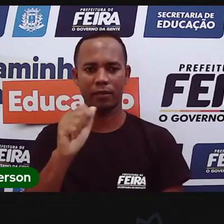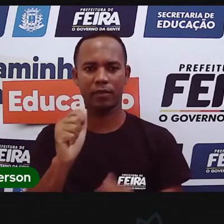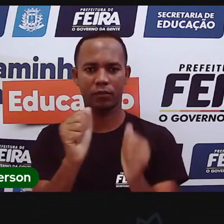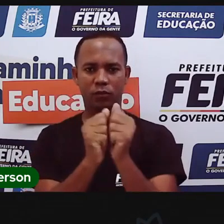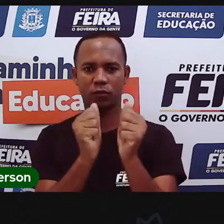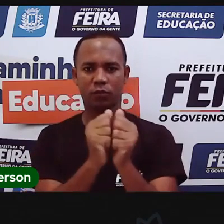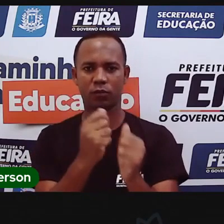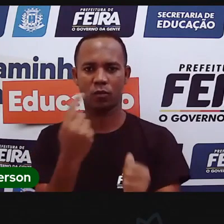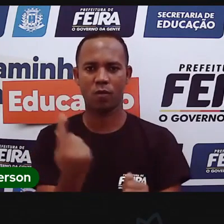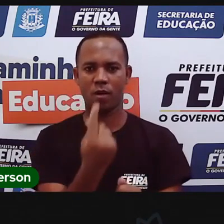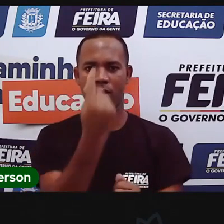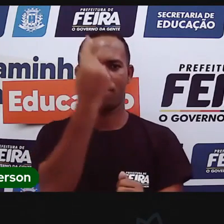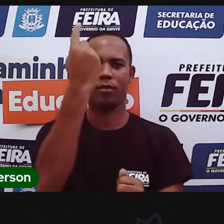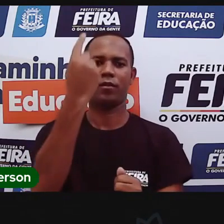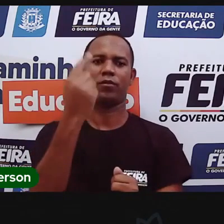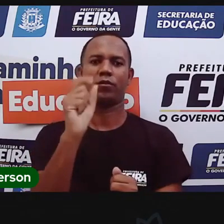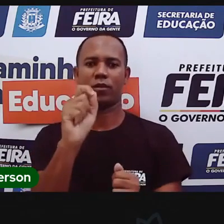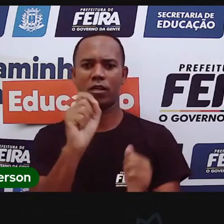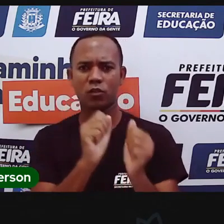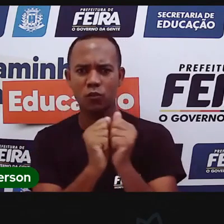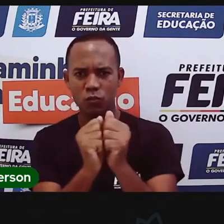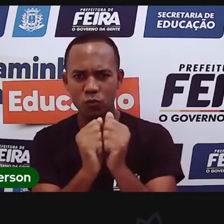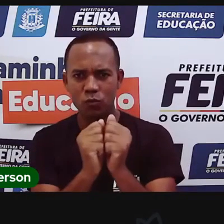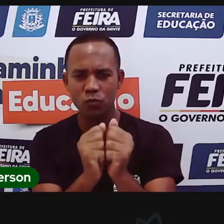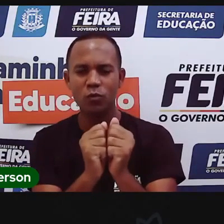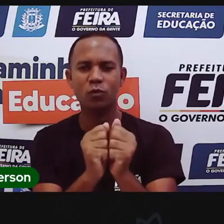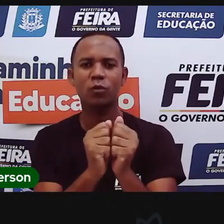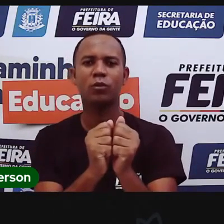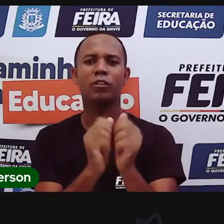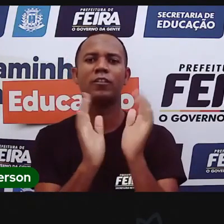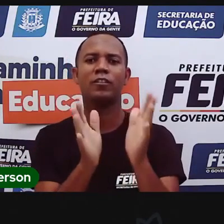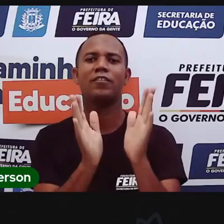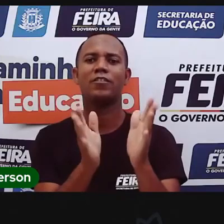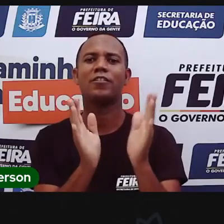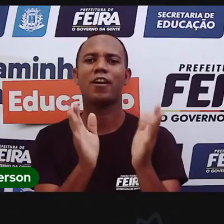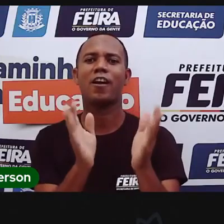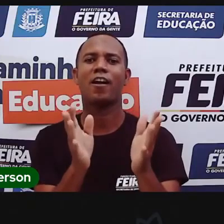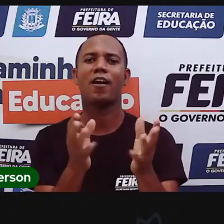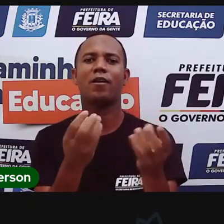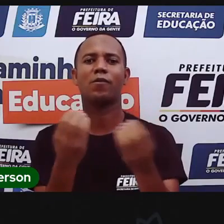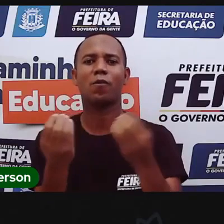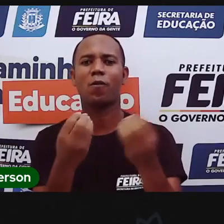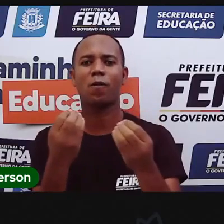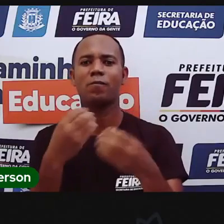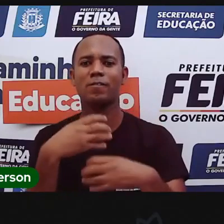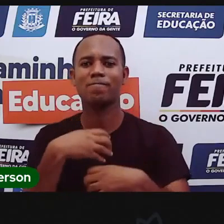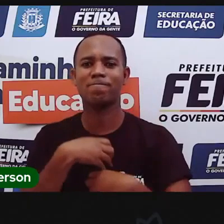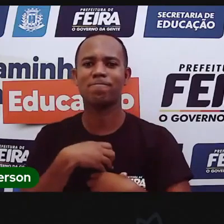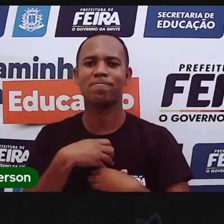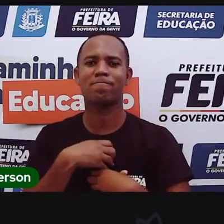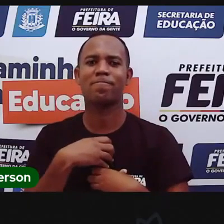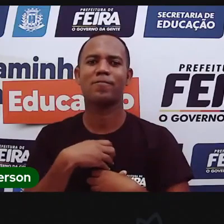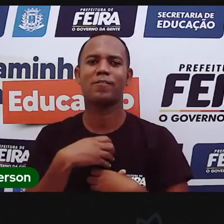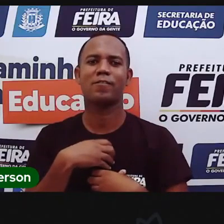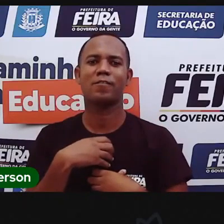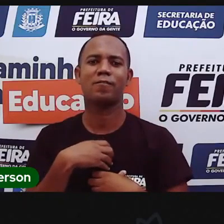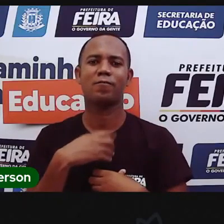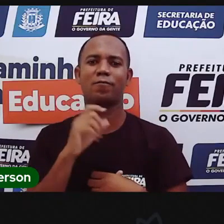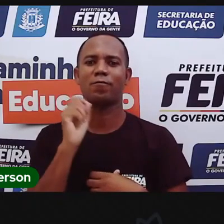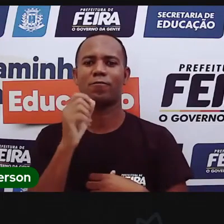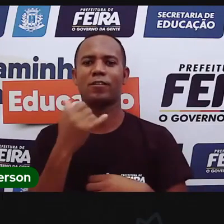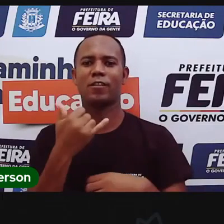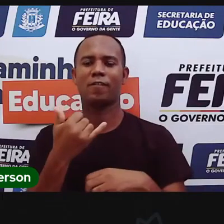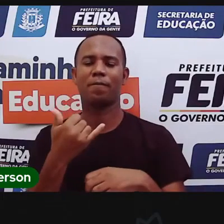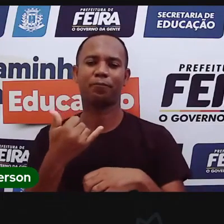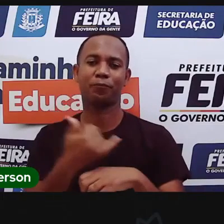uma vez pra vocês. Já estamos nos sentindo quase youtubers, né? Aula de